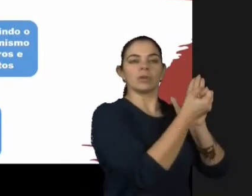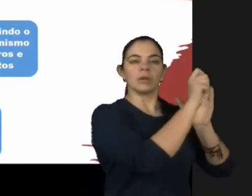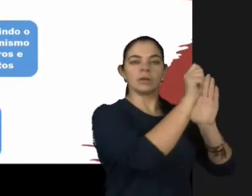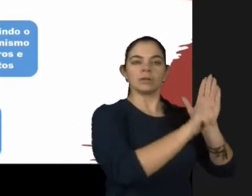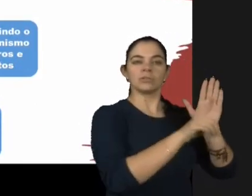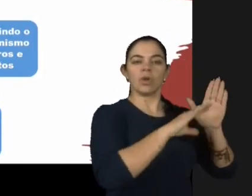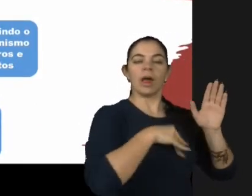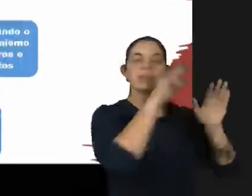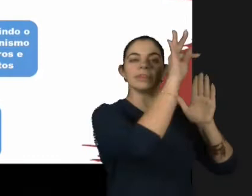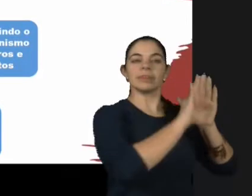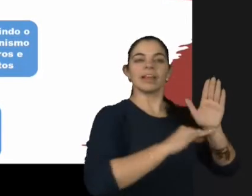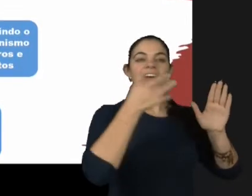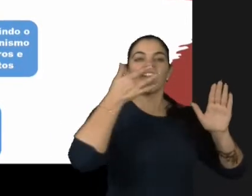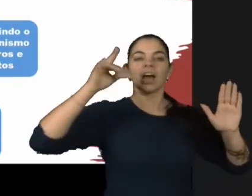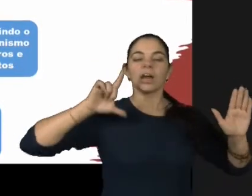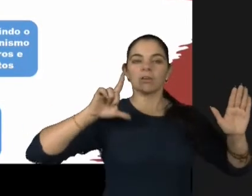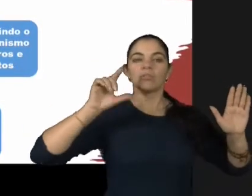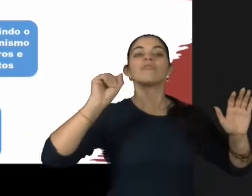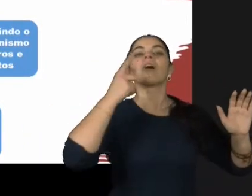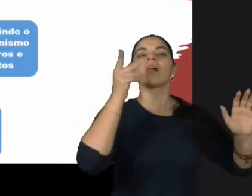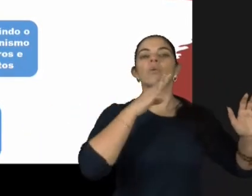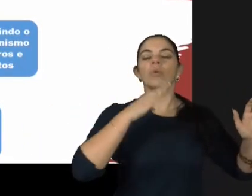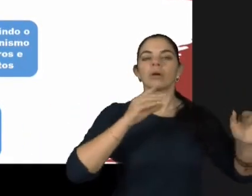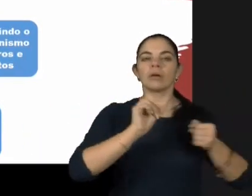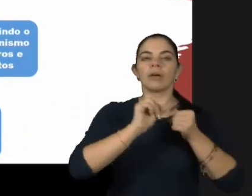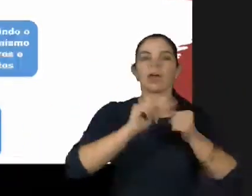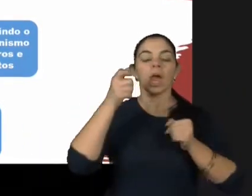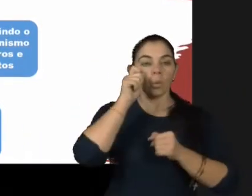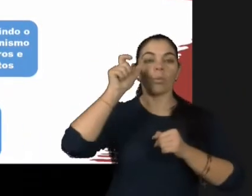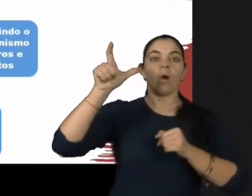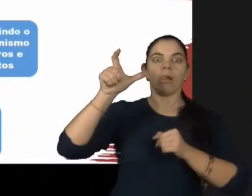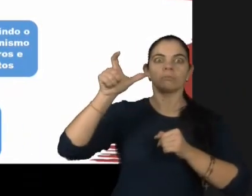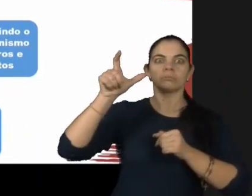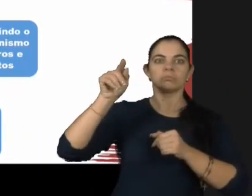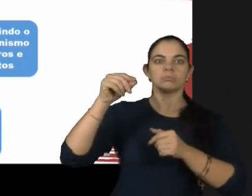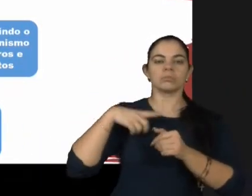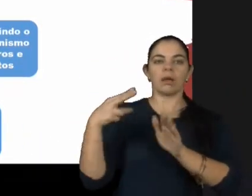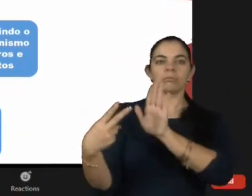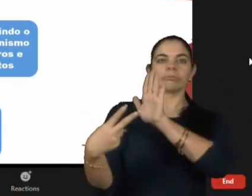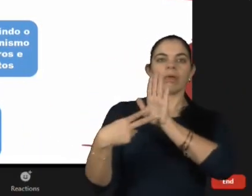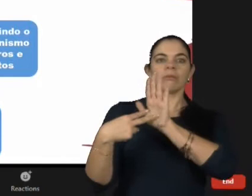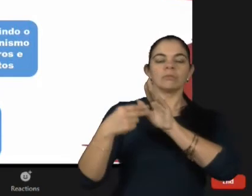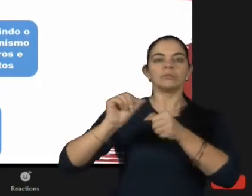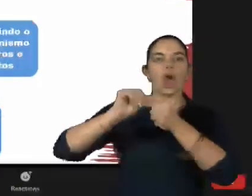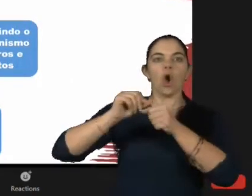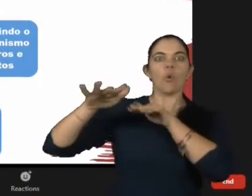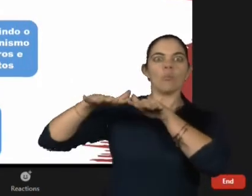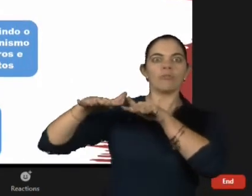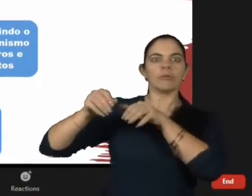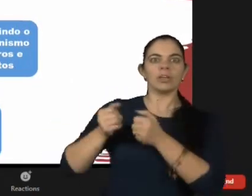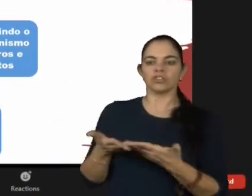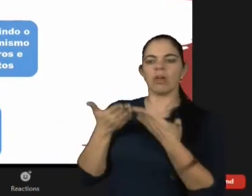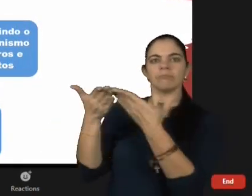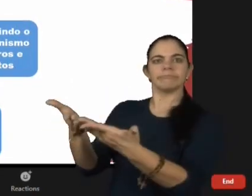branco dentro e rapidamente é iniciar com o alerta para o nosso movimento de permissão